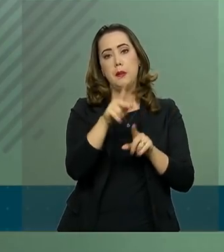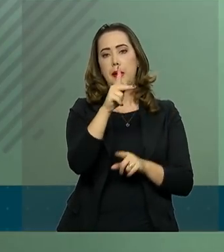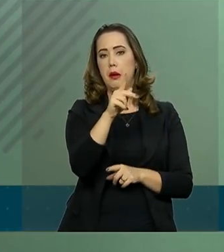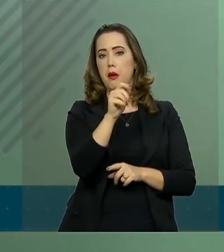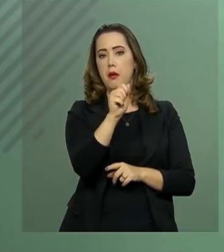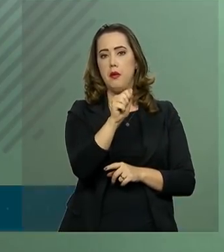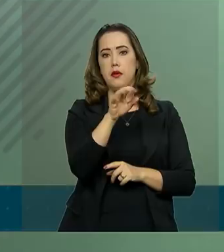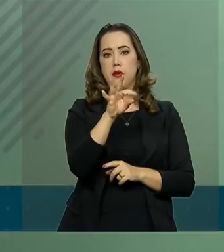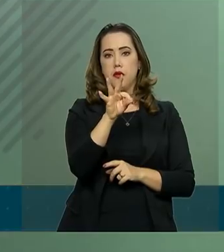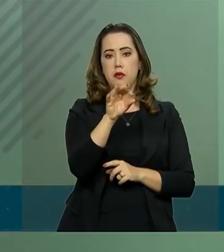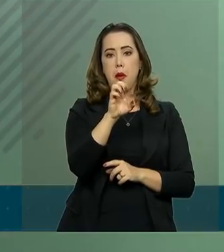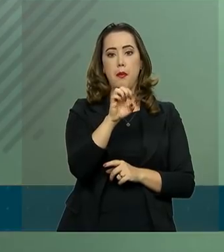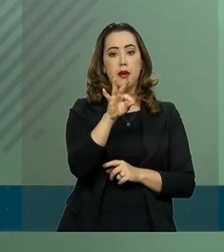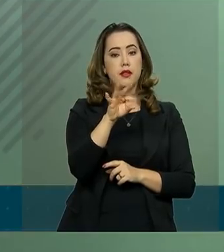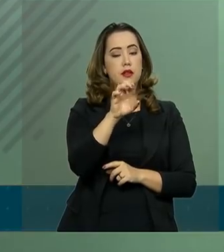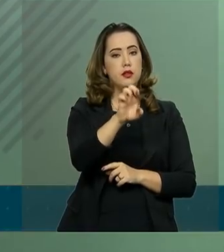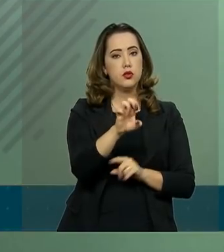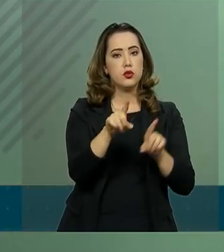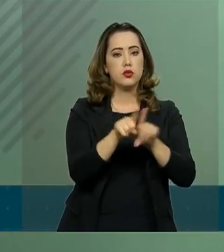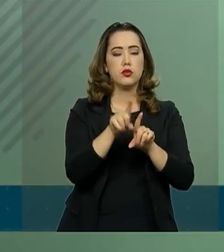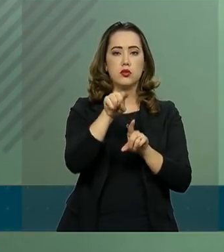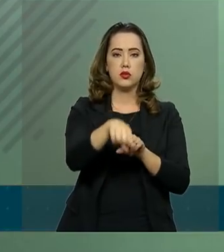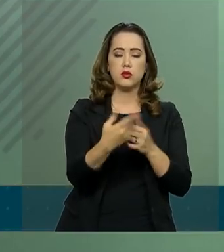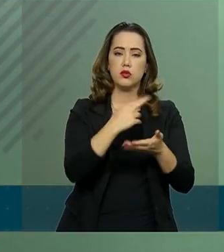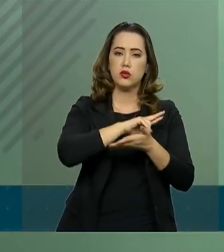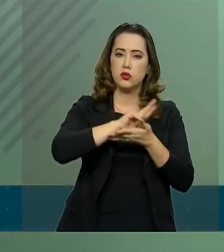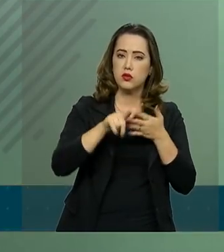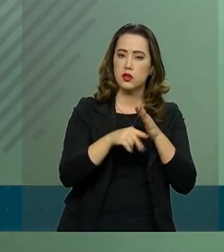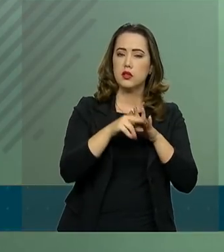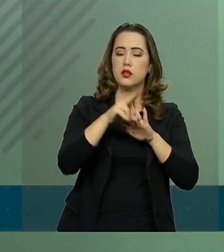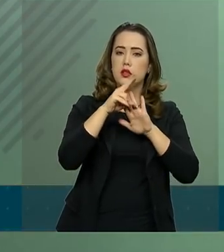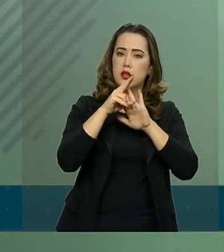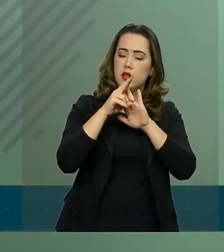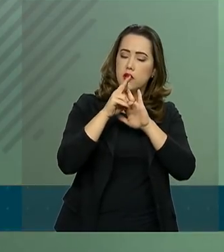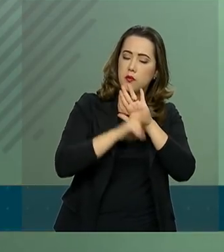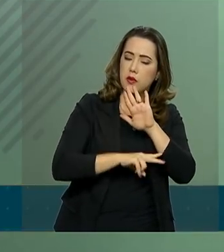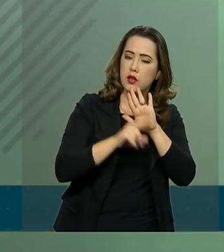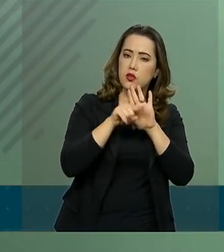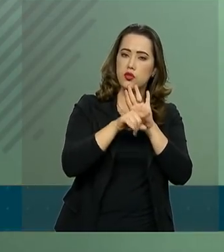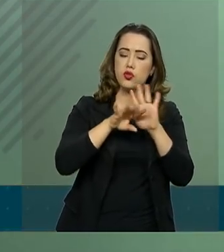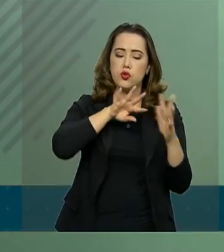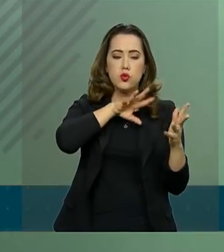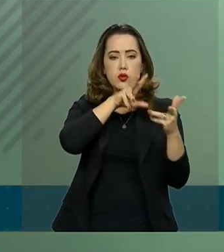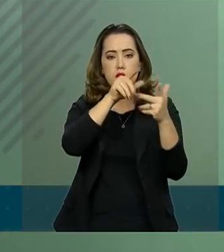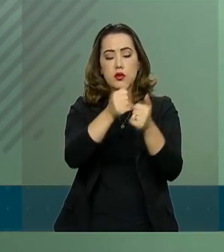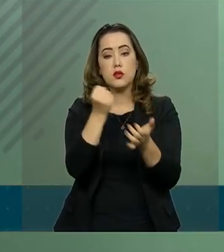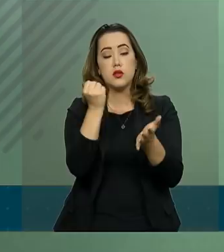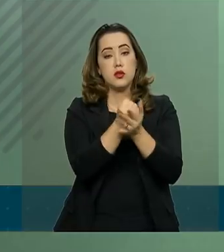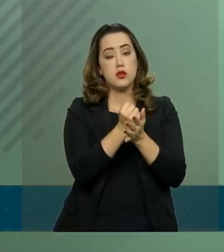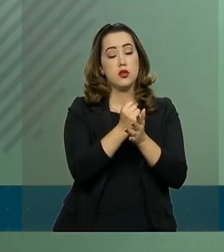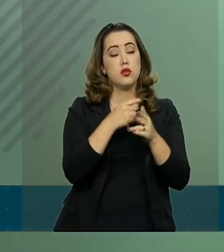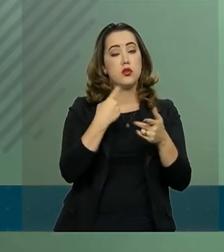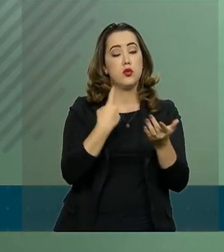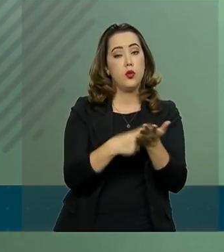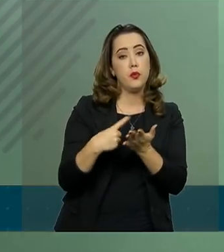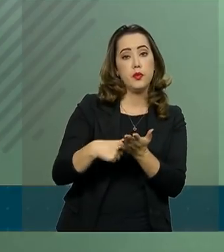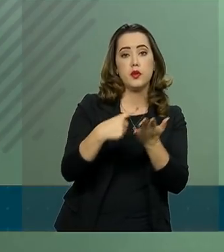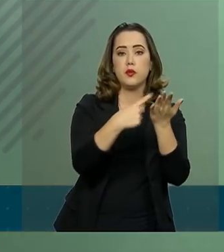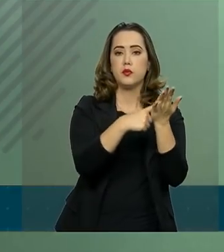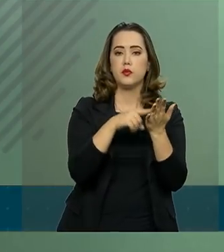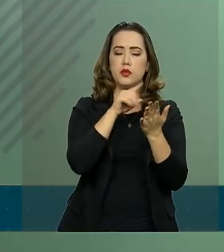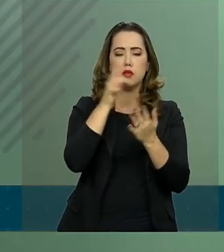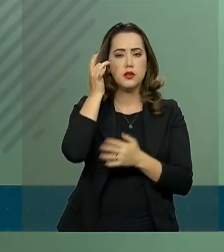Madri sobre Registro Internacional de Marcas, tratado internacional que facilita o